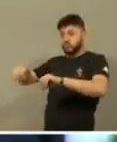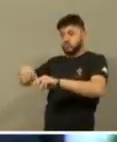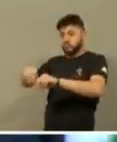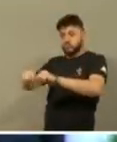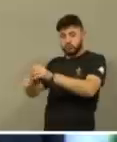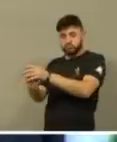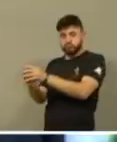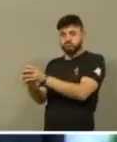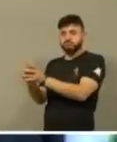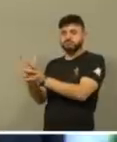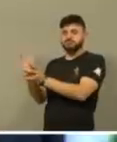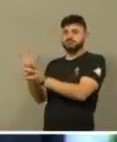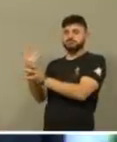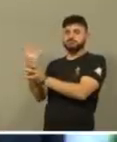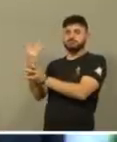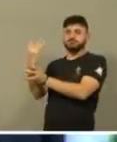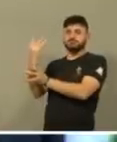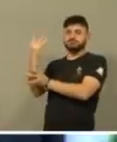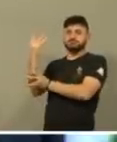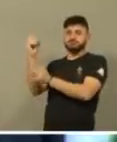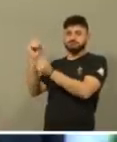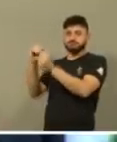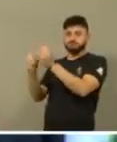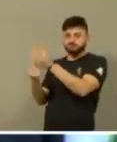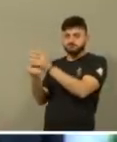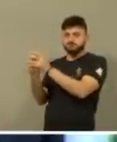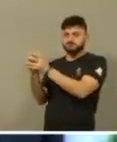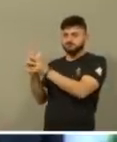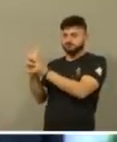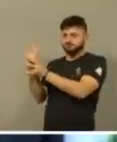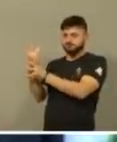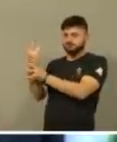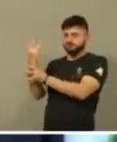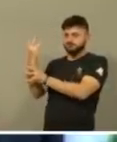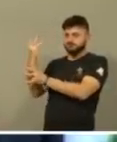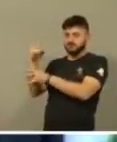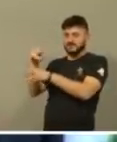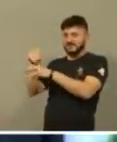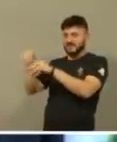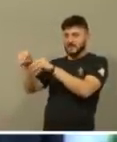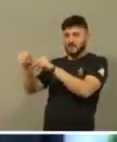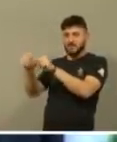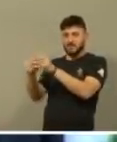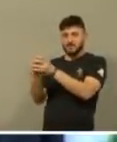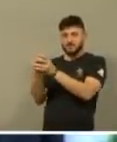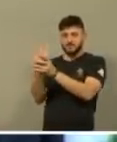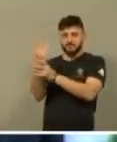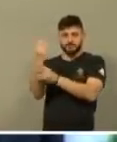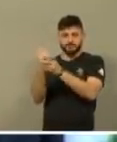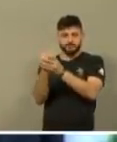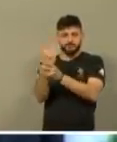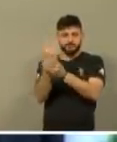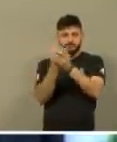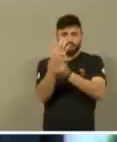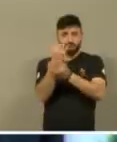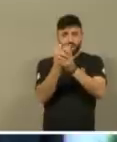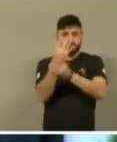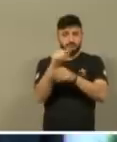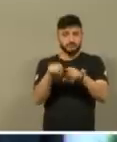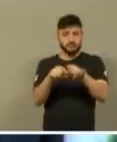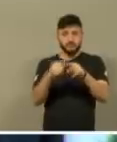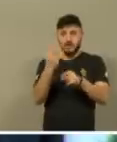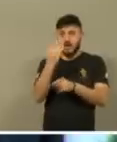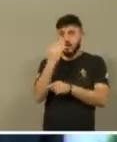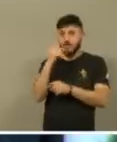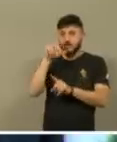fecunda, e fazendo-a germinar, a fim de produzir semente, para o semeador, e alimento